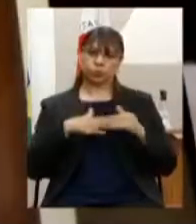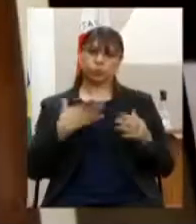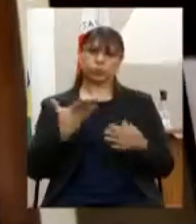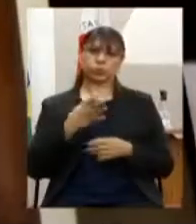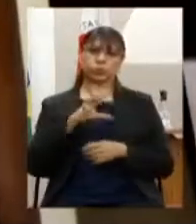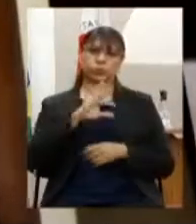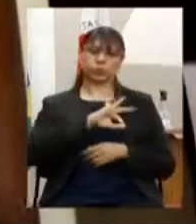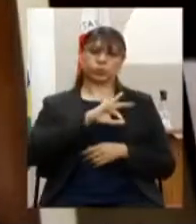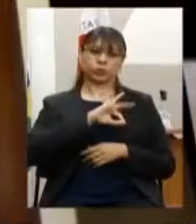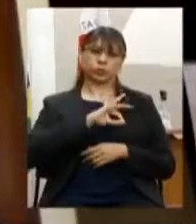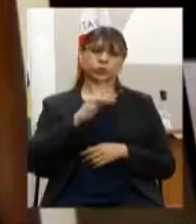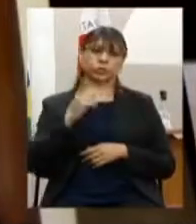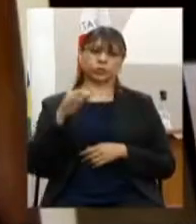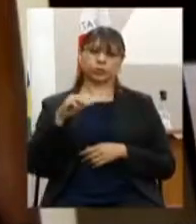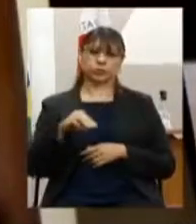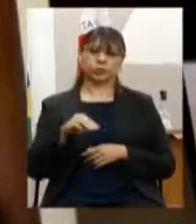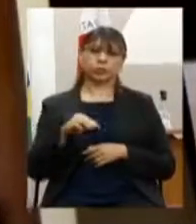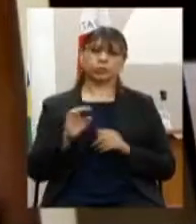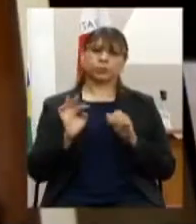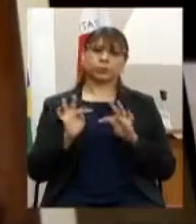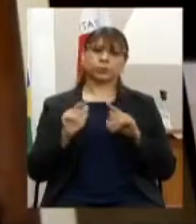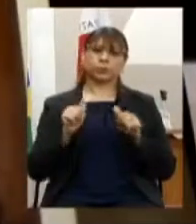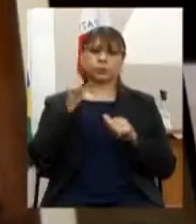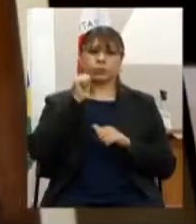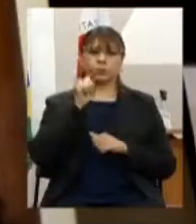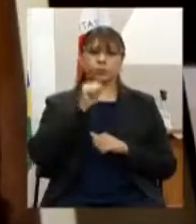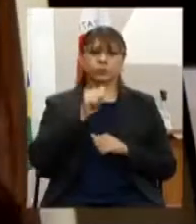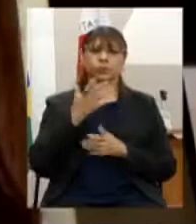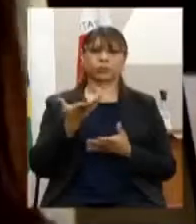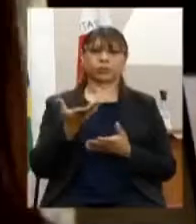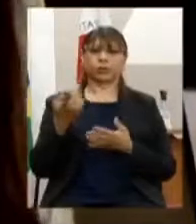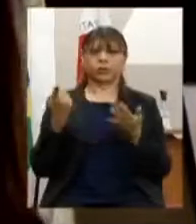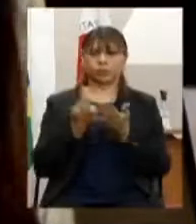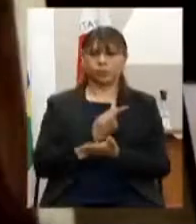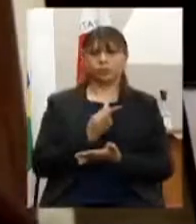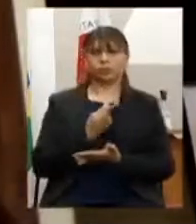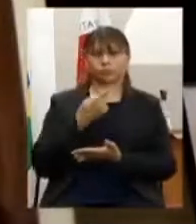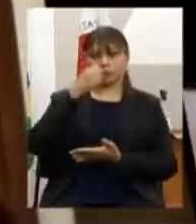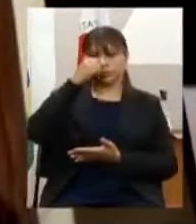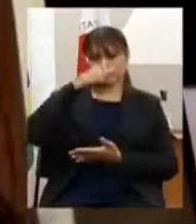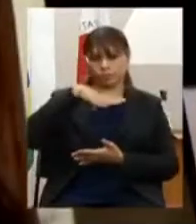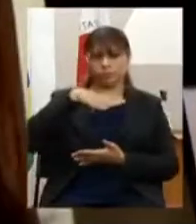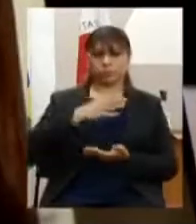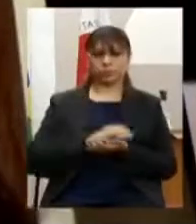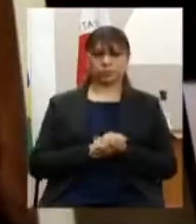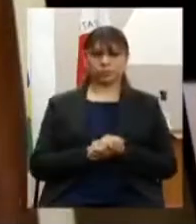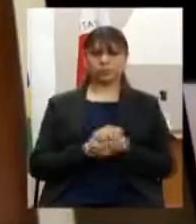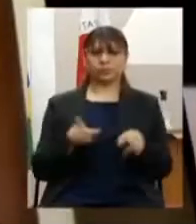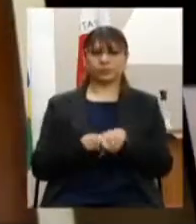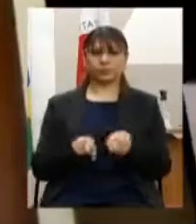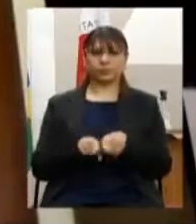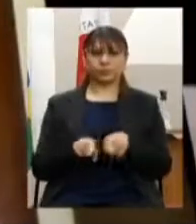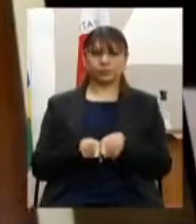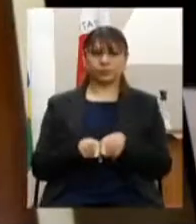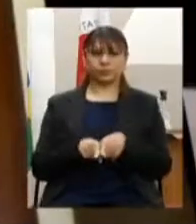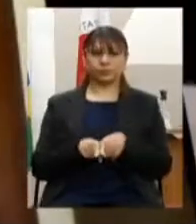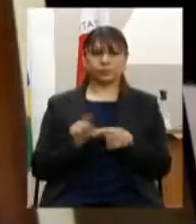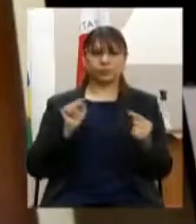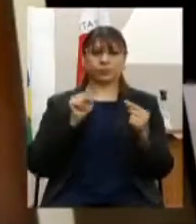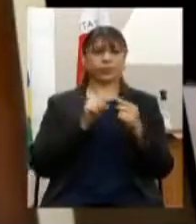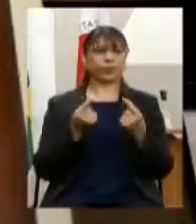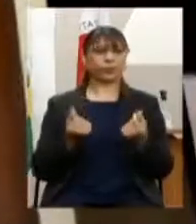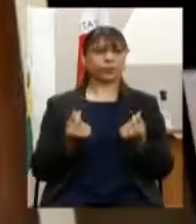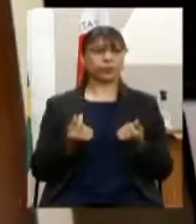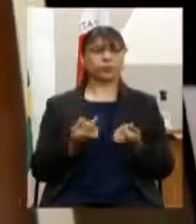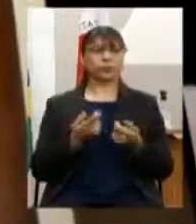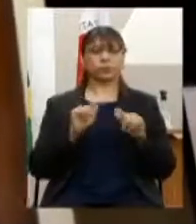à mulher vítima de violência acrescentar a meta financeira da ação 4025